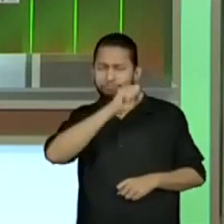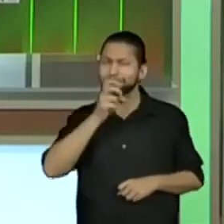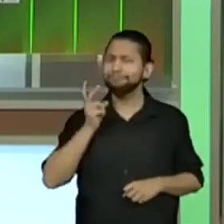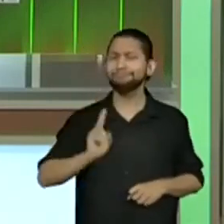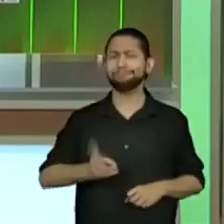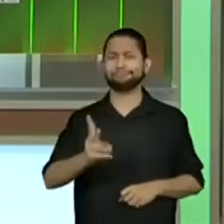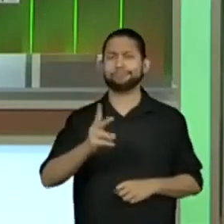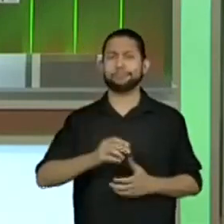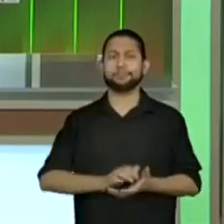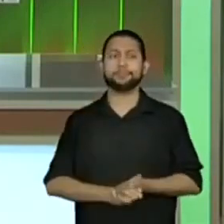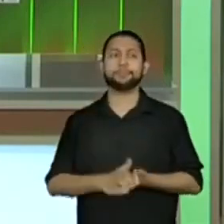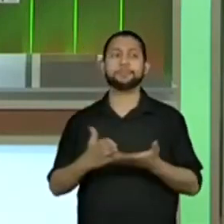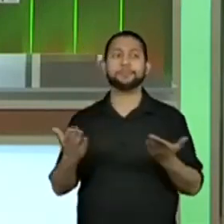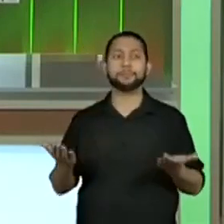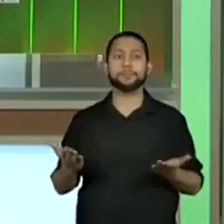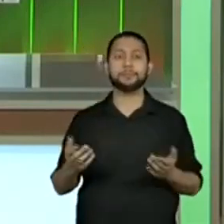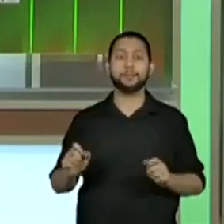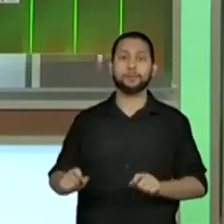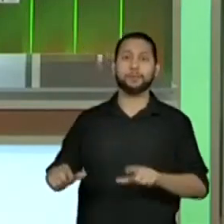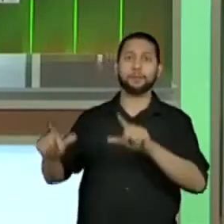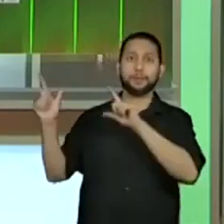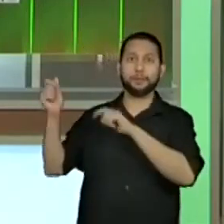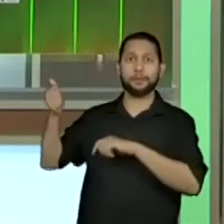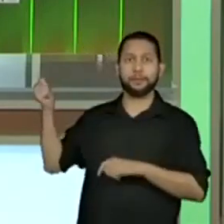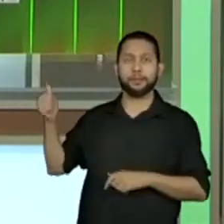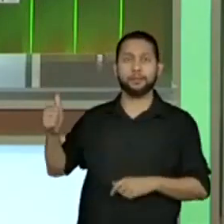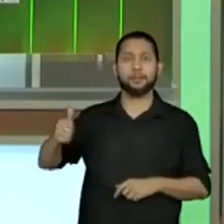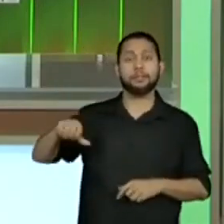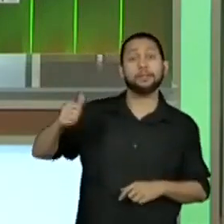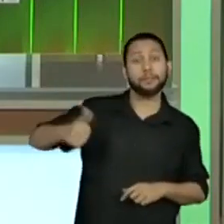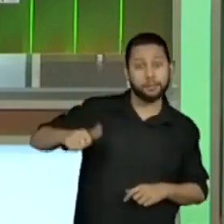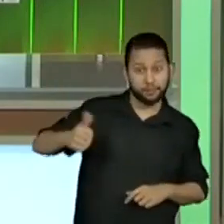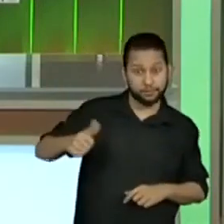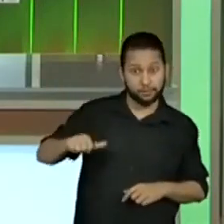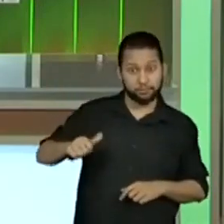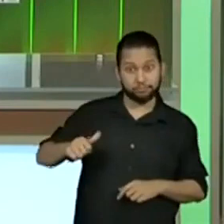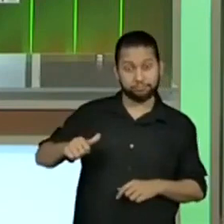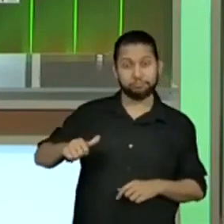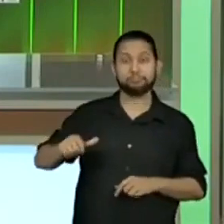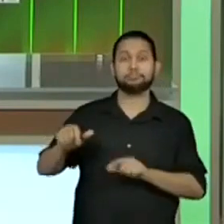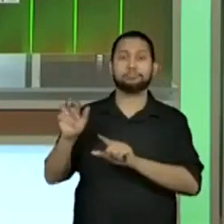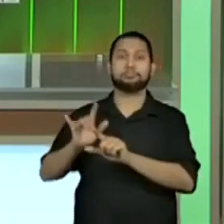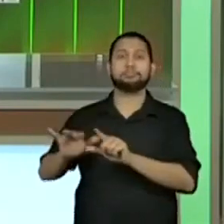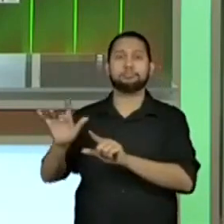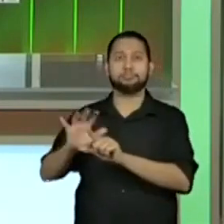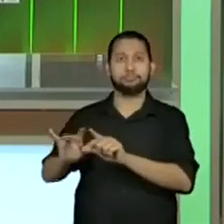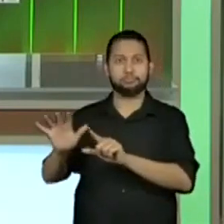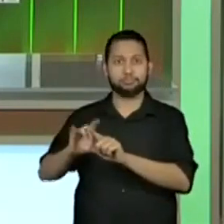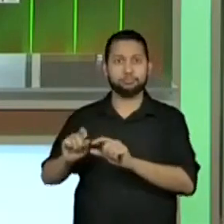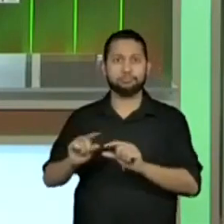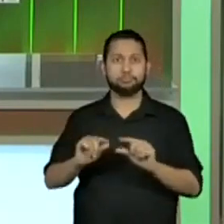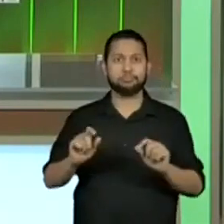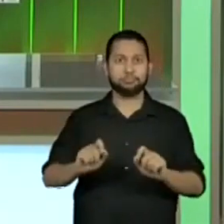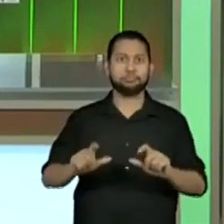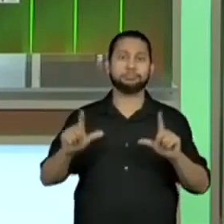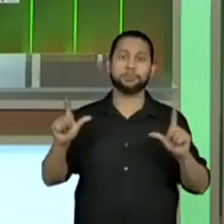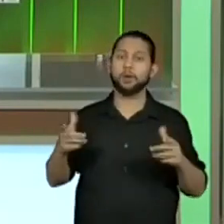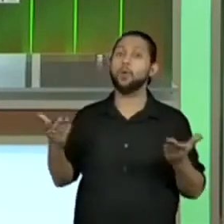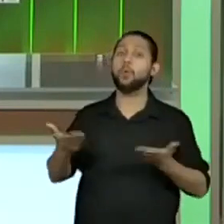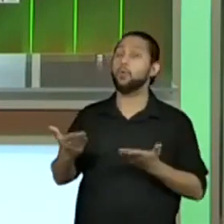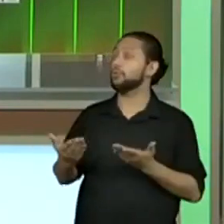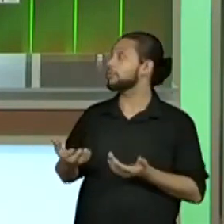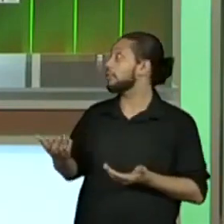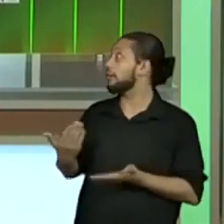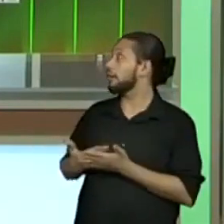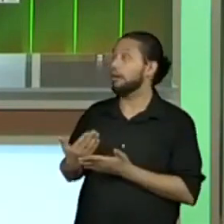eu quero deixar aqui uma tela de avaliação já vou antecipá-la trabalhamos aí os